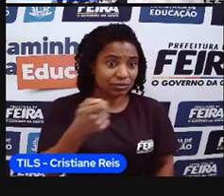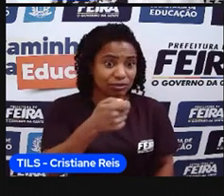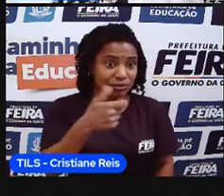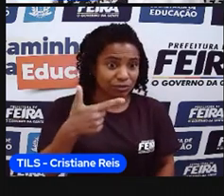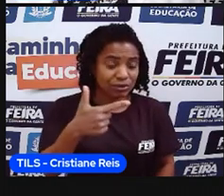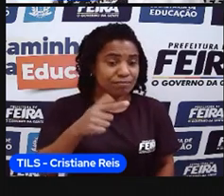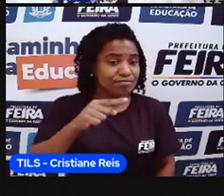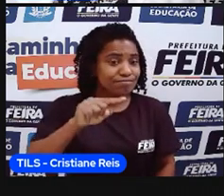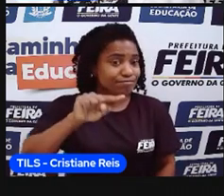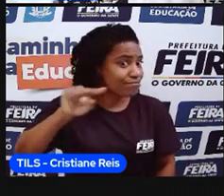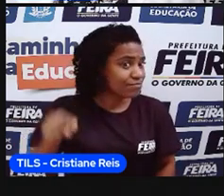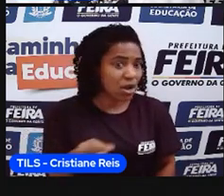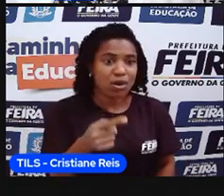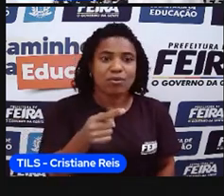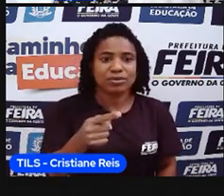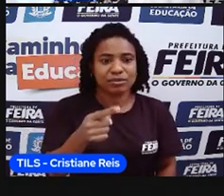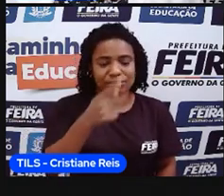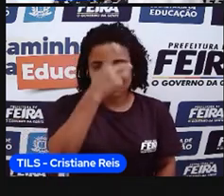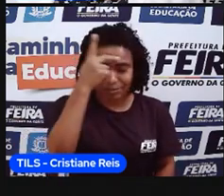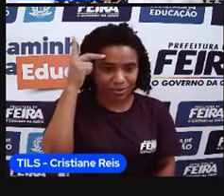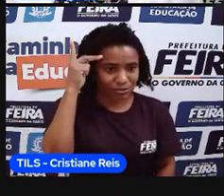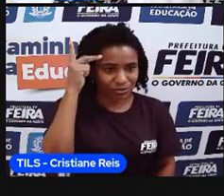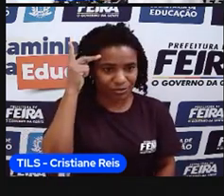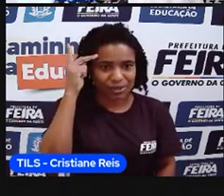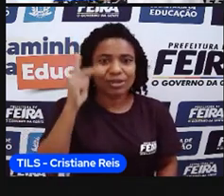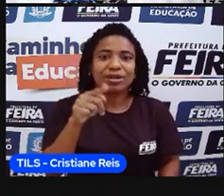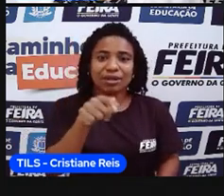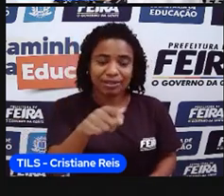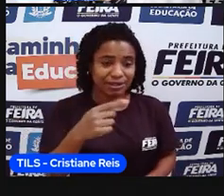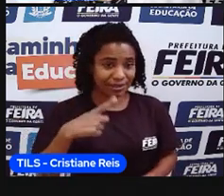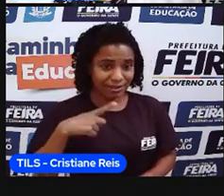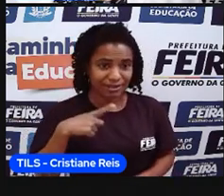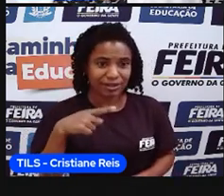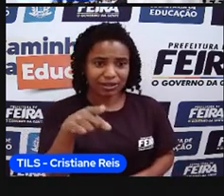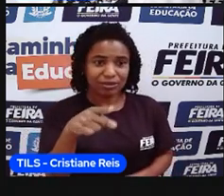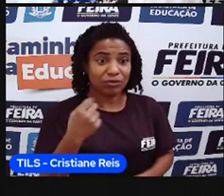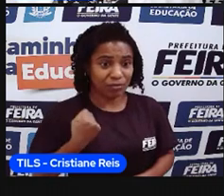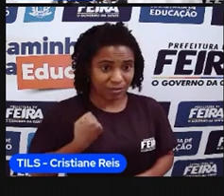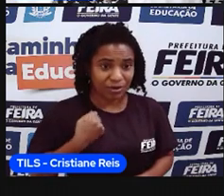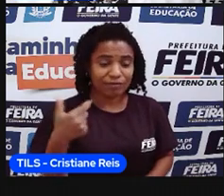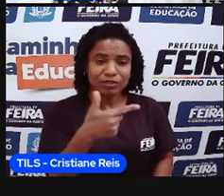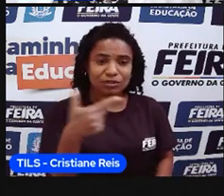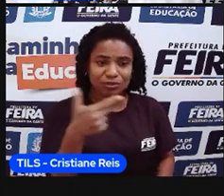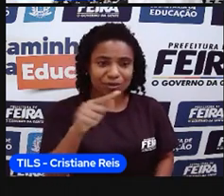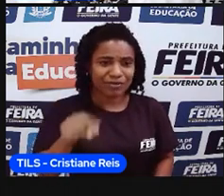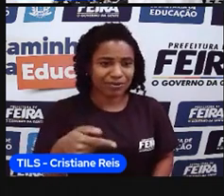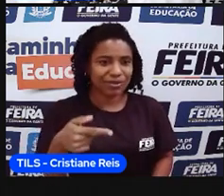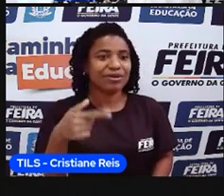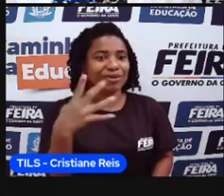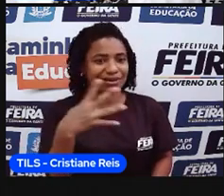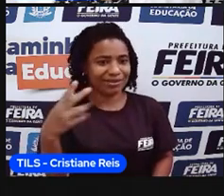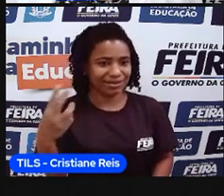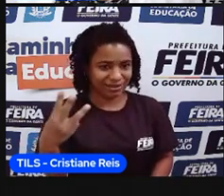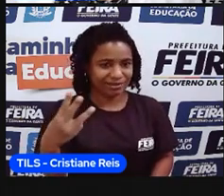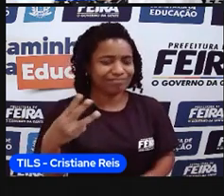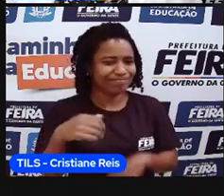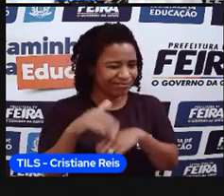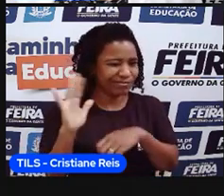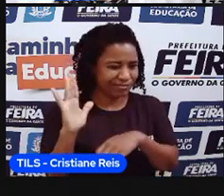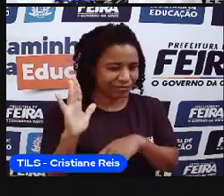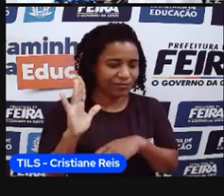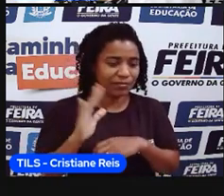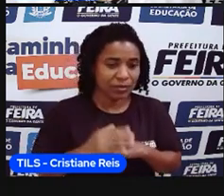e a nossa densidade demográfica de 22,43, né? Então, aqui tem outros dados. Se vocês tiverem